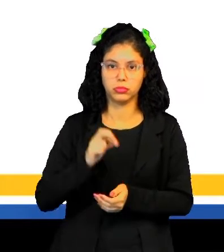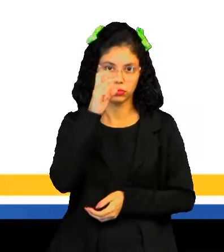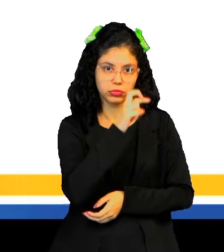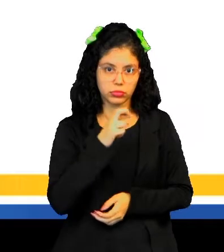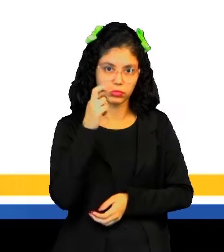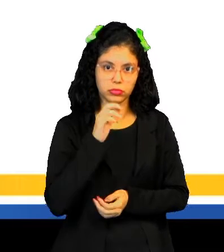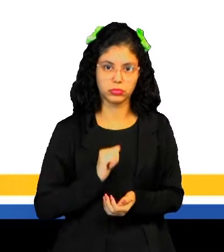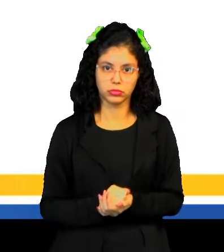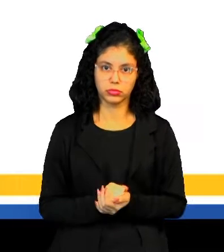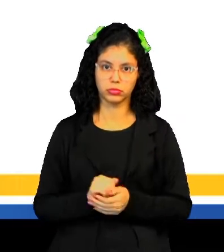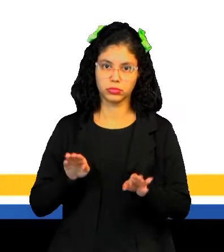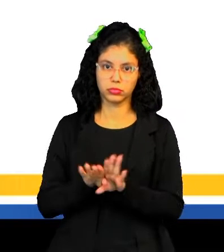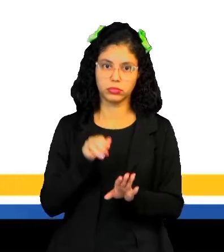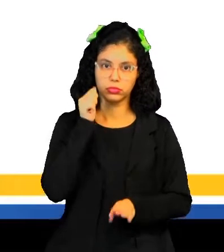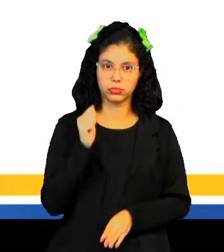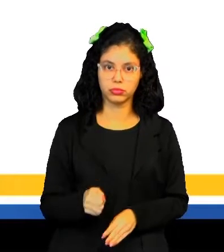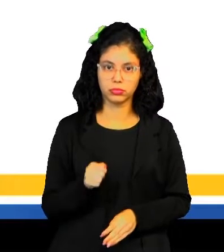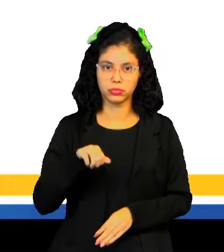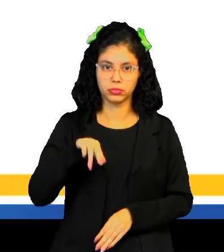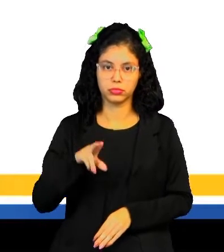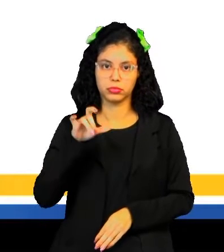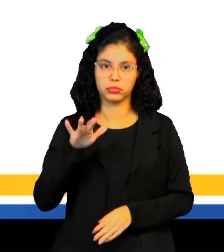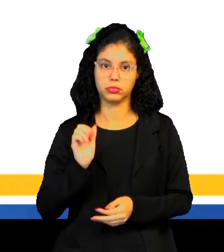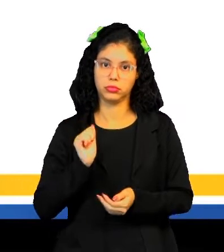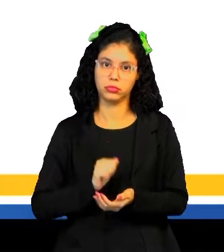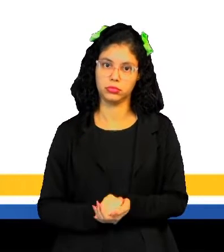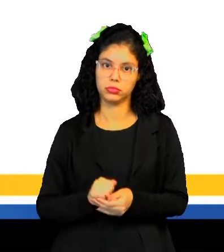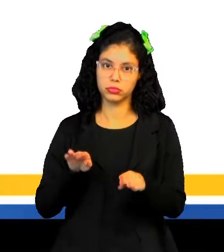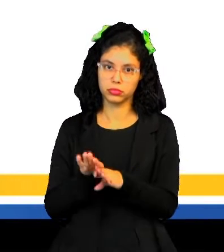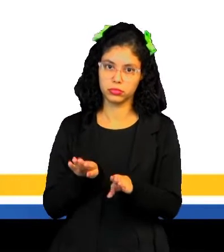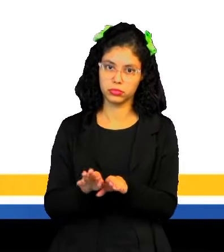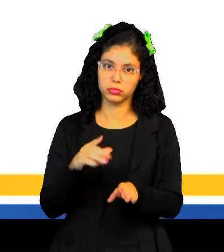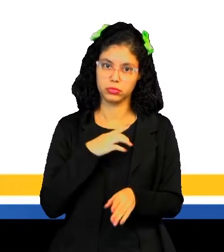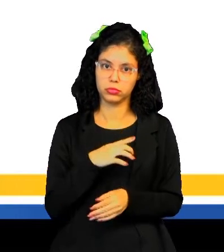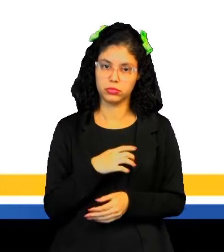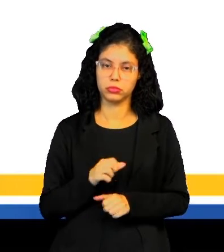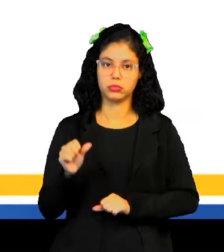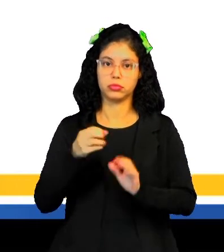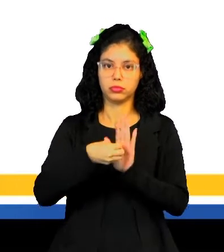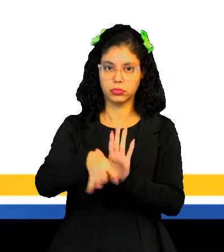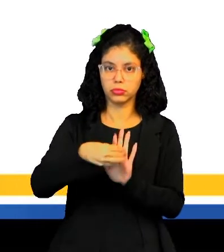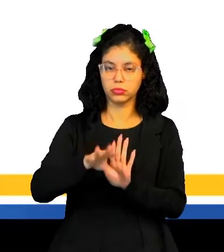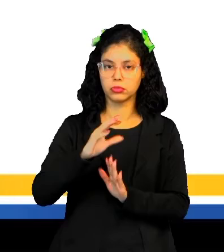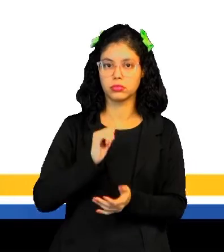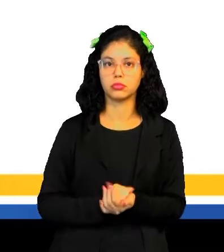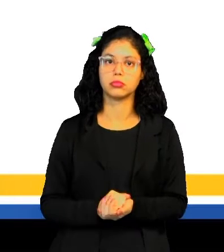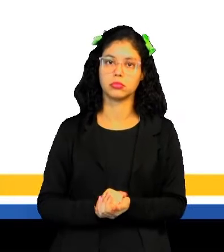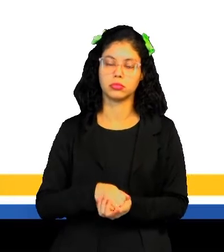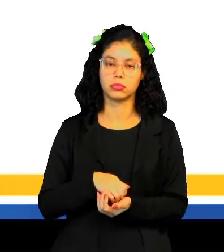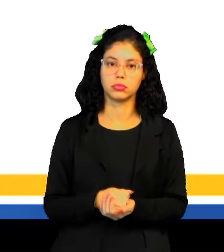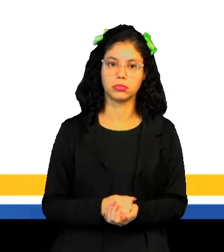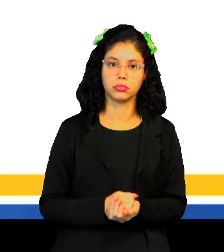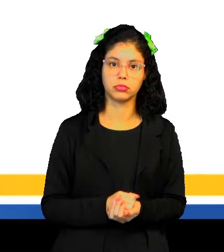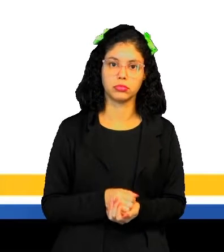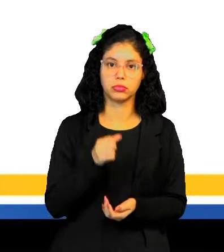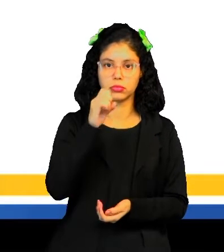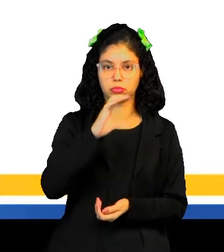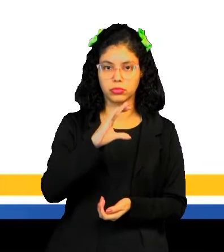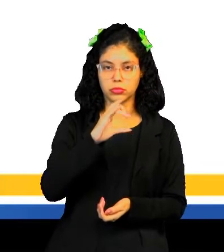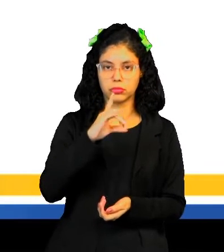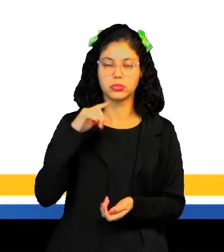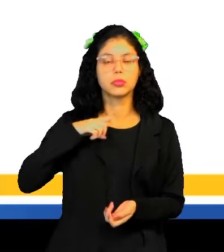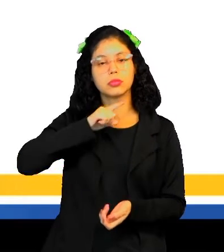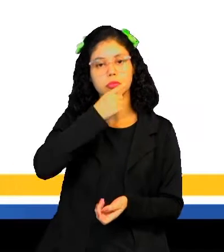fiscalização nas regiões de mineração. Percebam que a gente tem, né? Uma transferência dos ciclos econômicos, do ciclo da cana-de